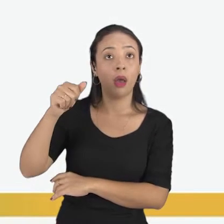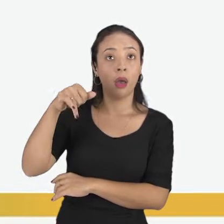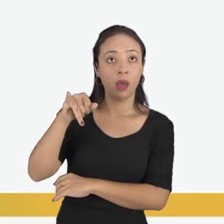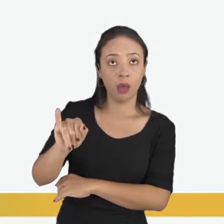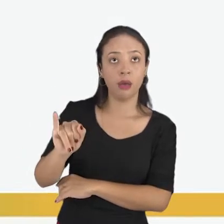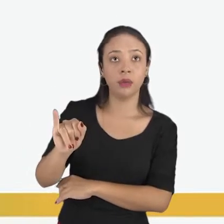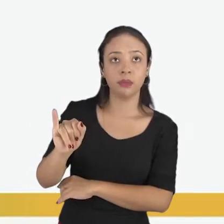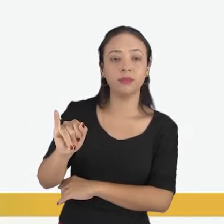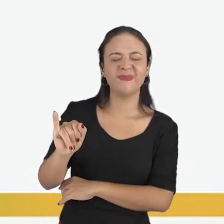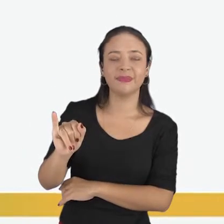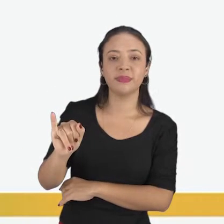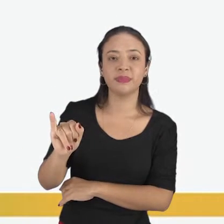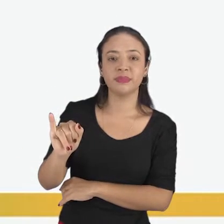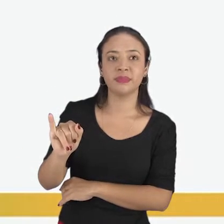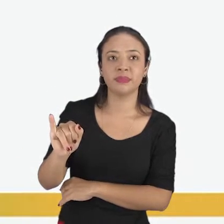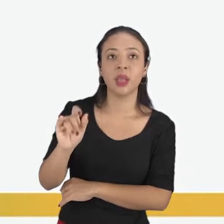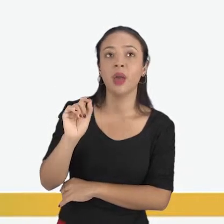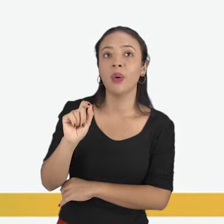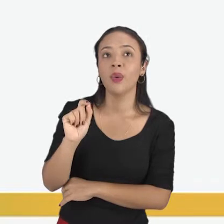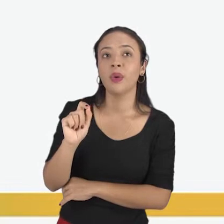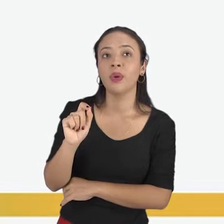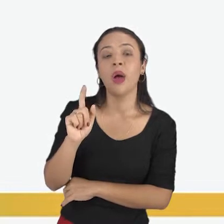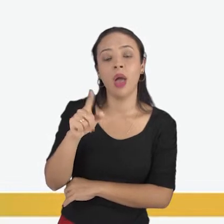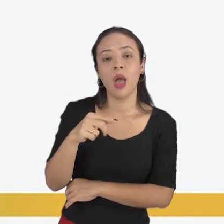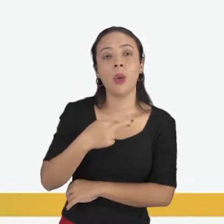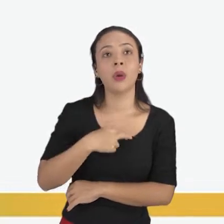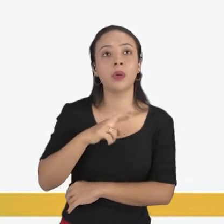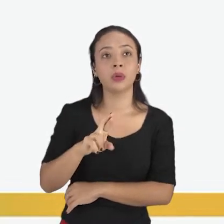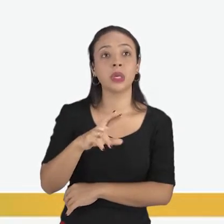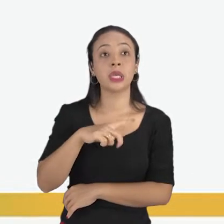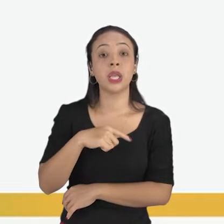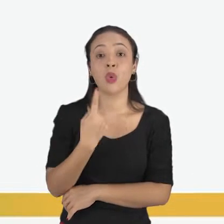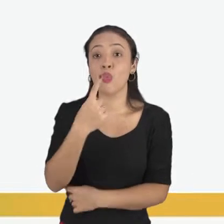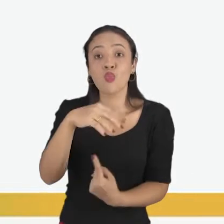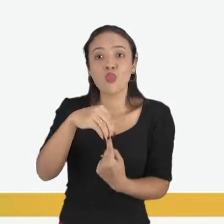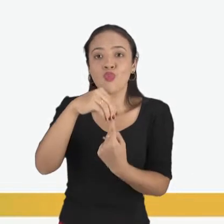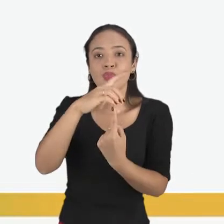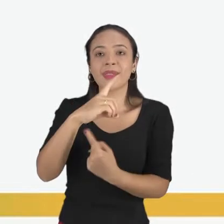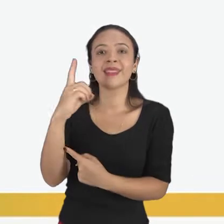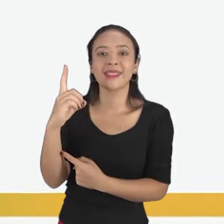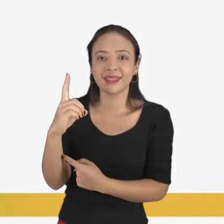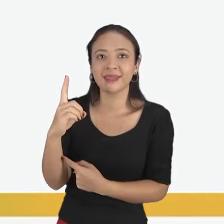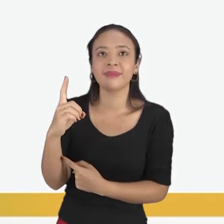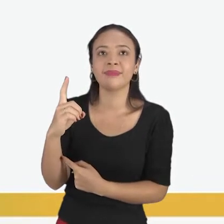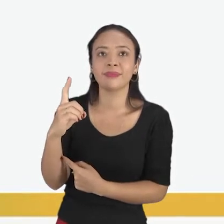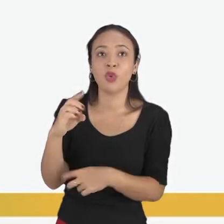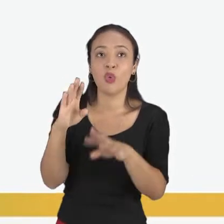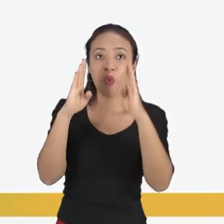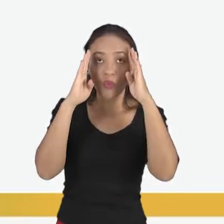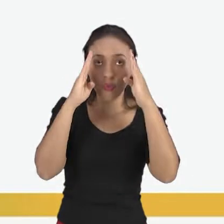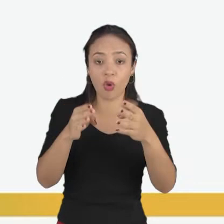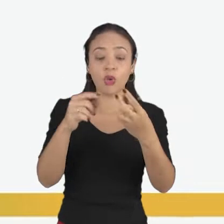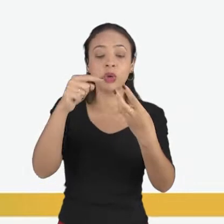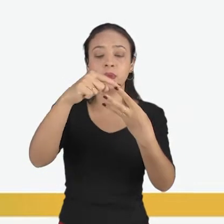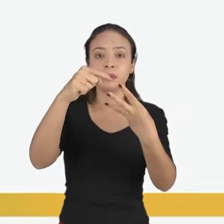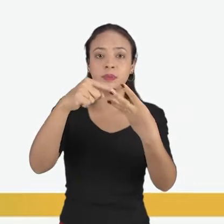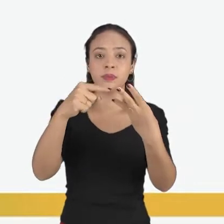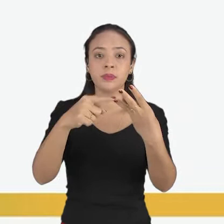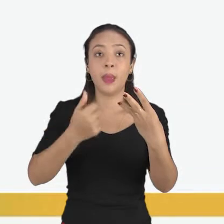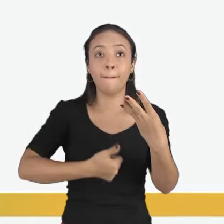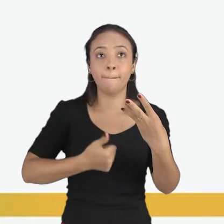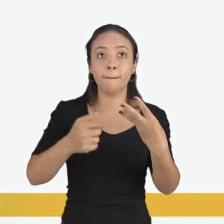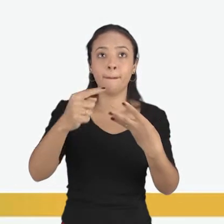Desculpe, pronunciei errado. Fé barrai é uma religião monoteísta. Monoteísta enfatiza três princípios.